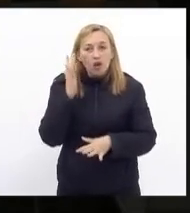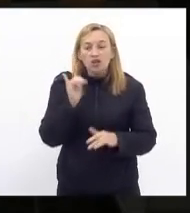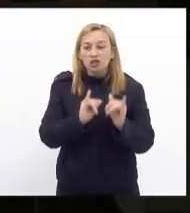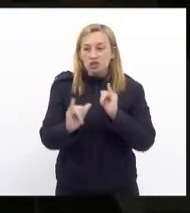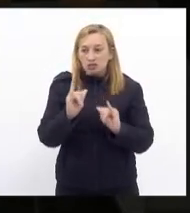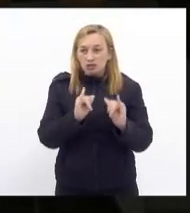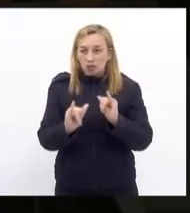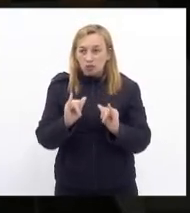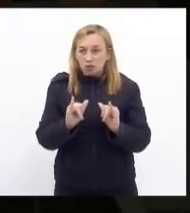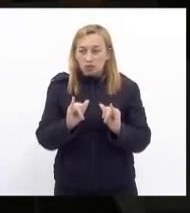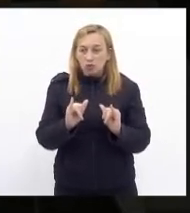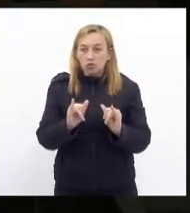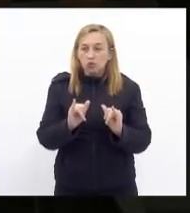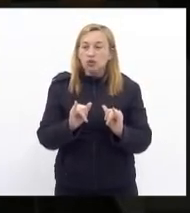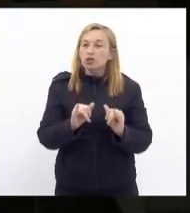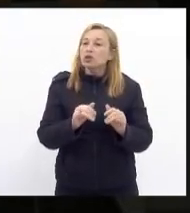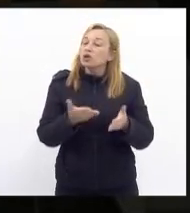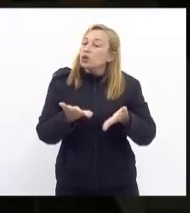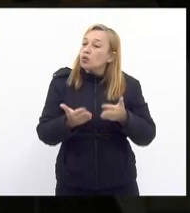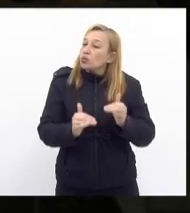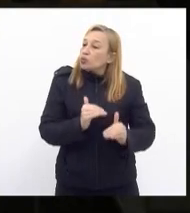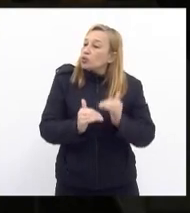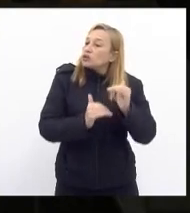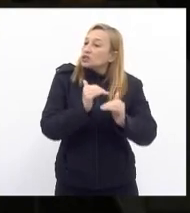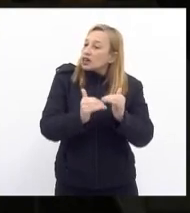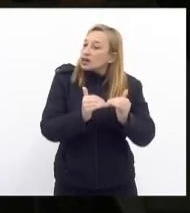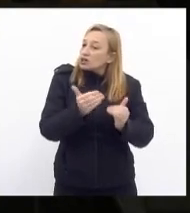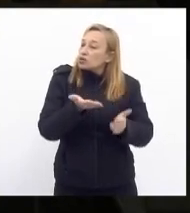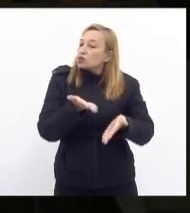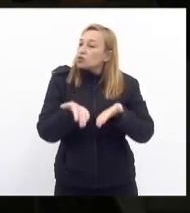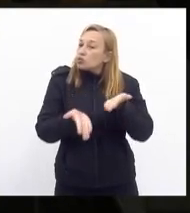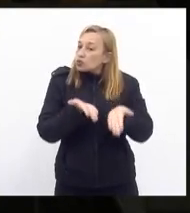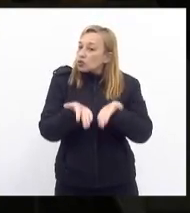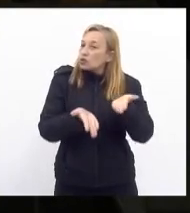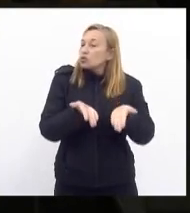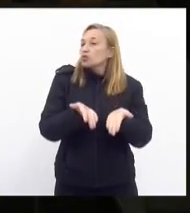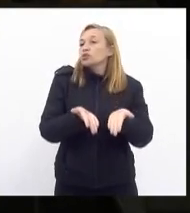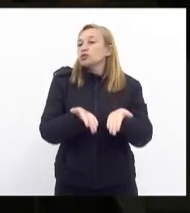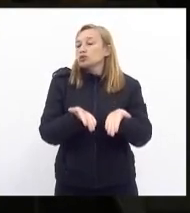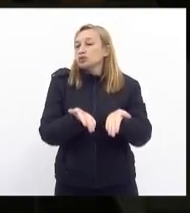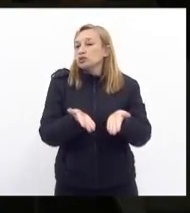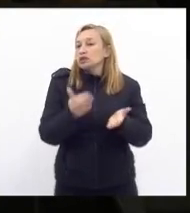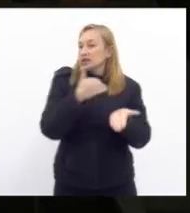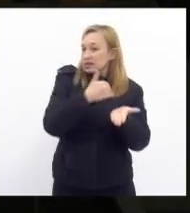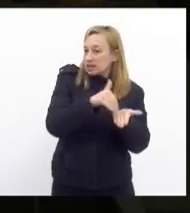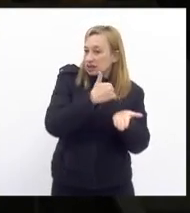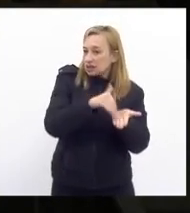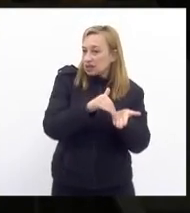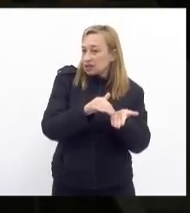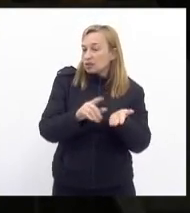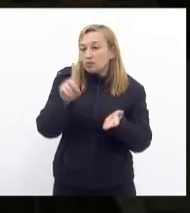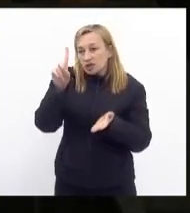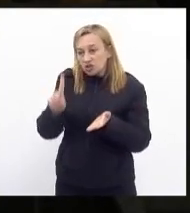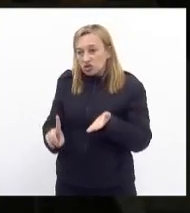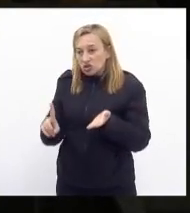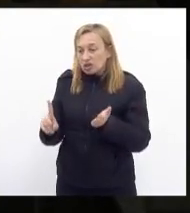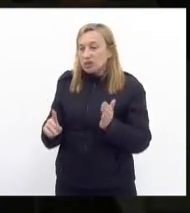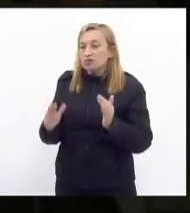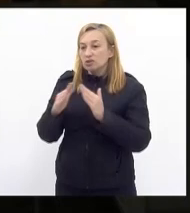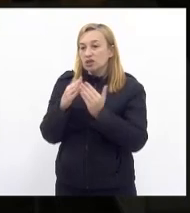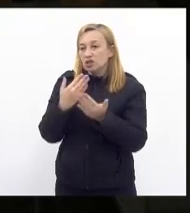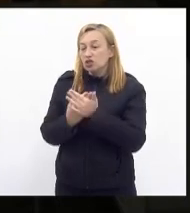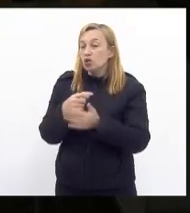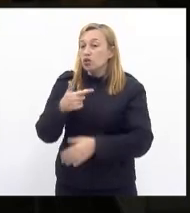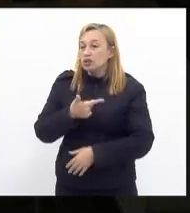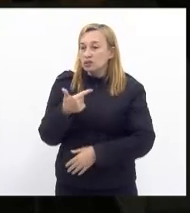objeto de um cuidadoso processo de comunicação com antecedência da secretaria para as direções das escolas segundo ponto